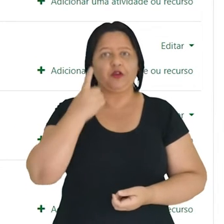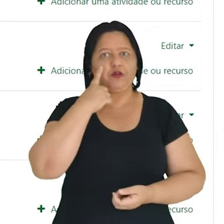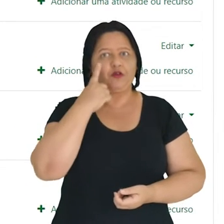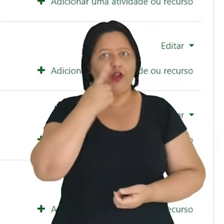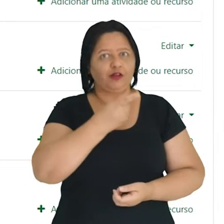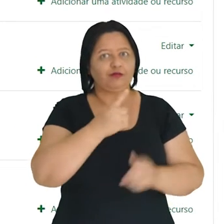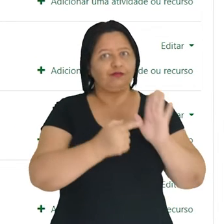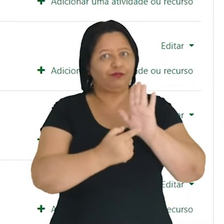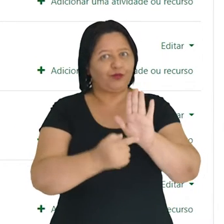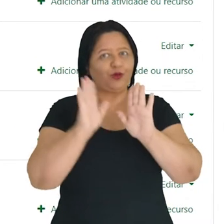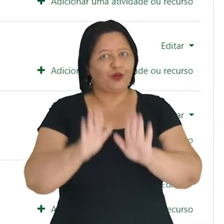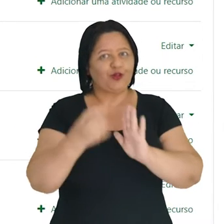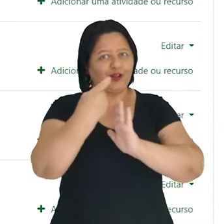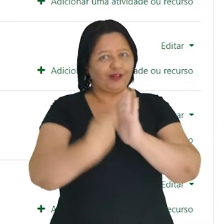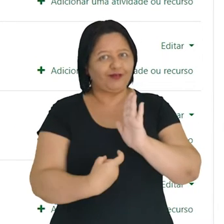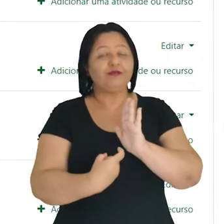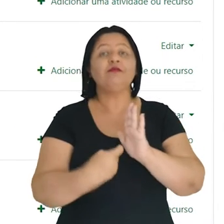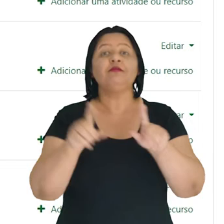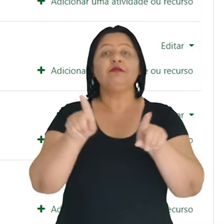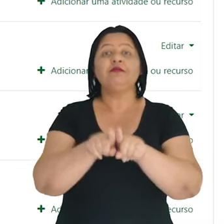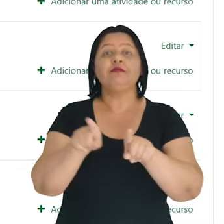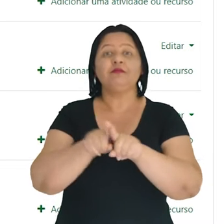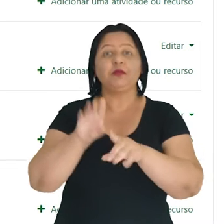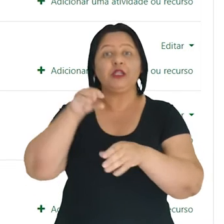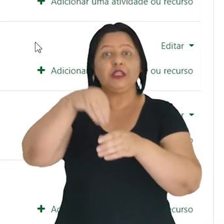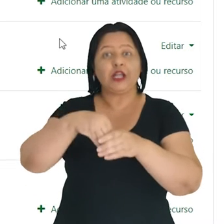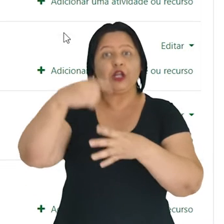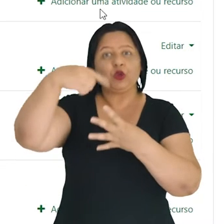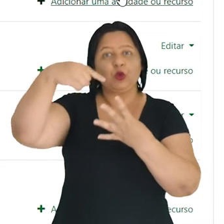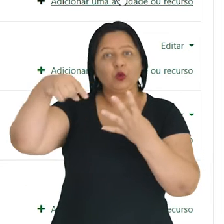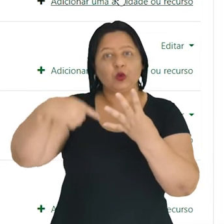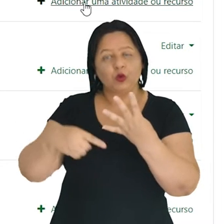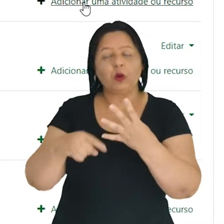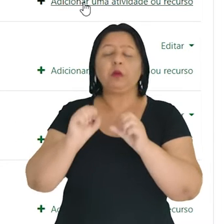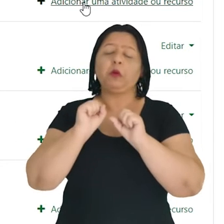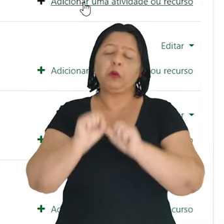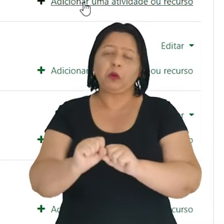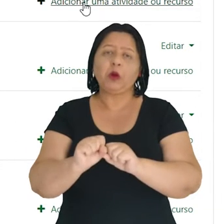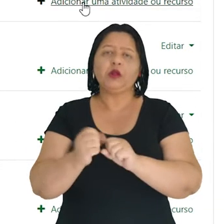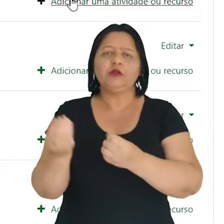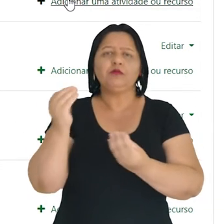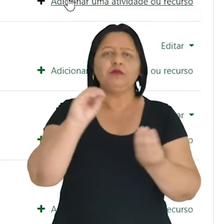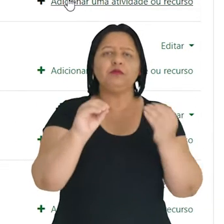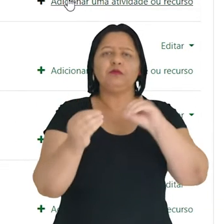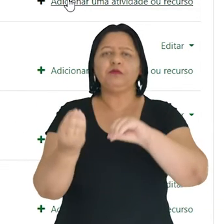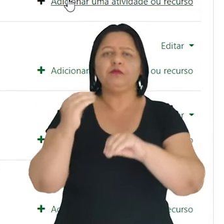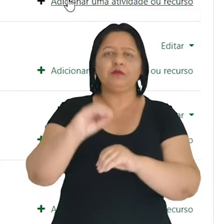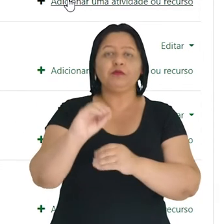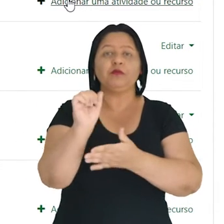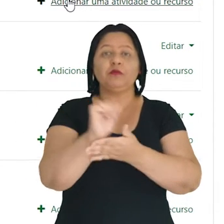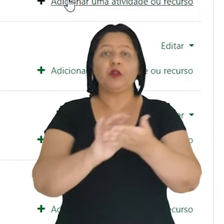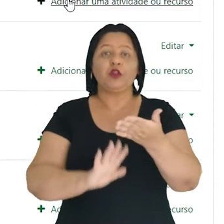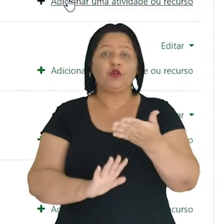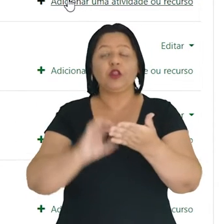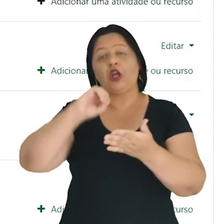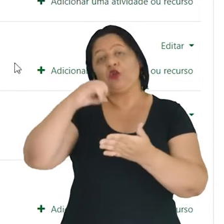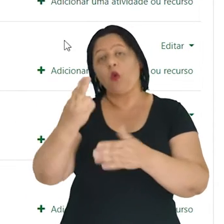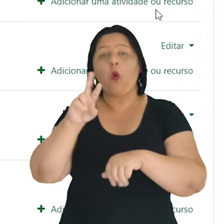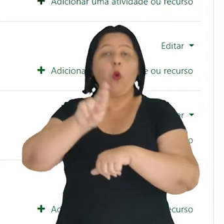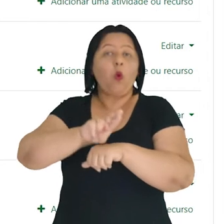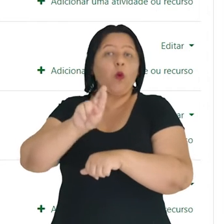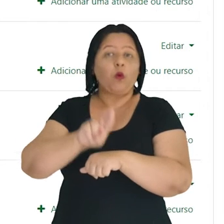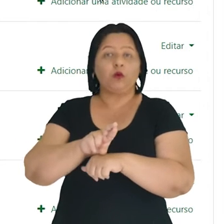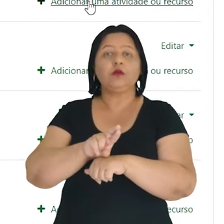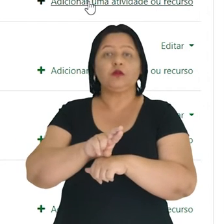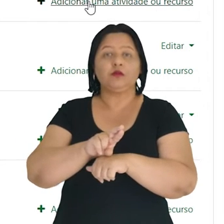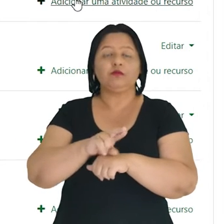Vejam que o meu texto já apareceu aqui. E dentro deste tópico, eu posso, então, adicionar uma atividade ou